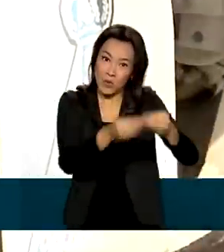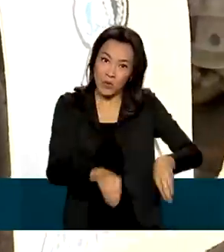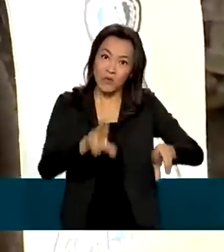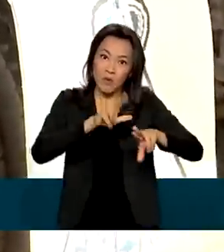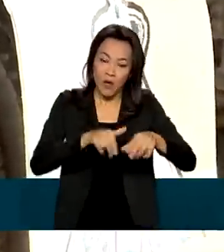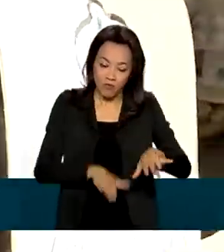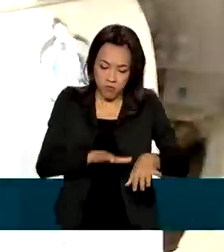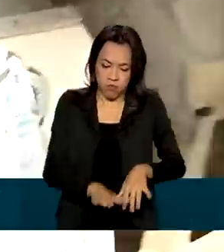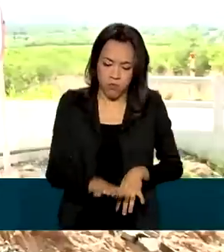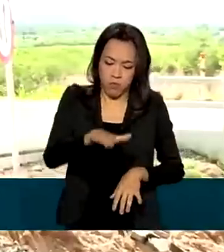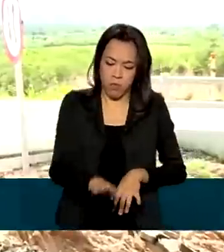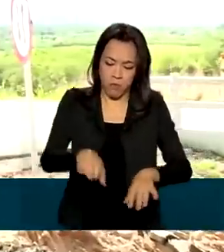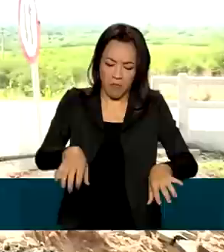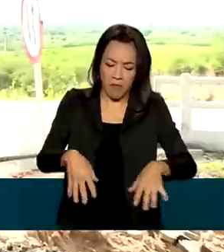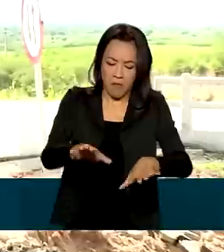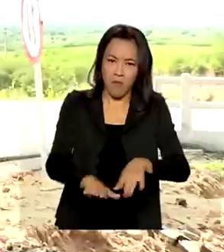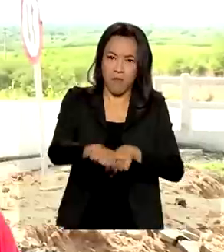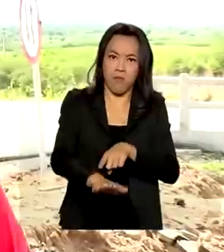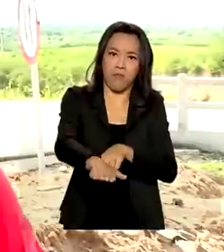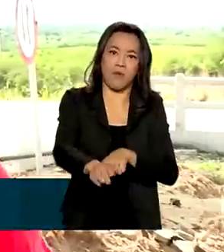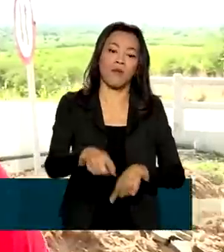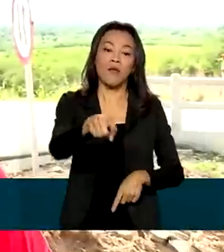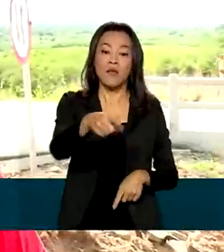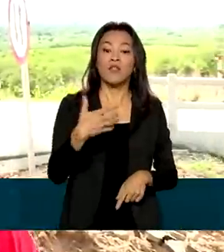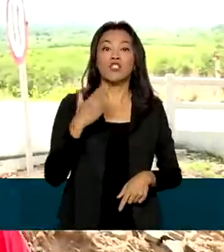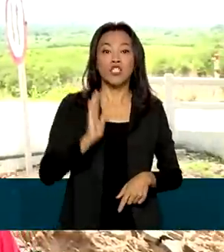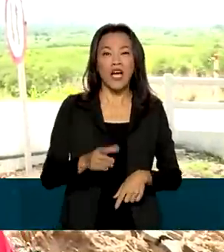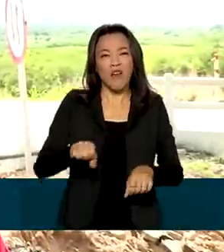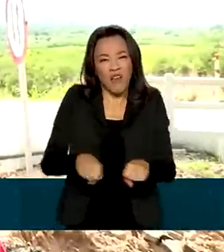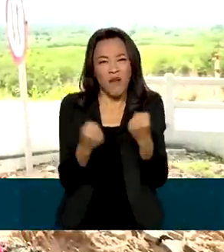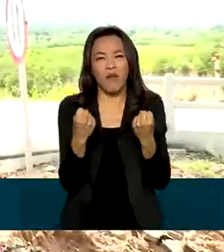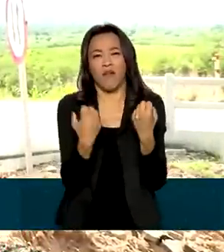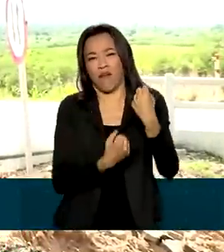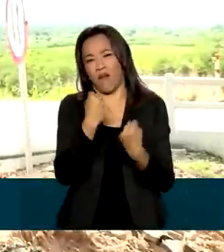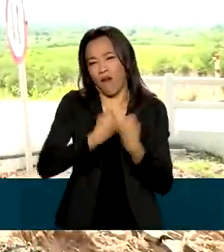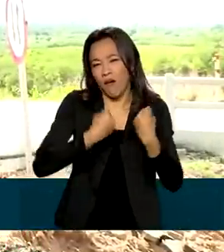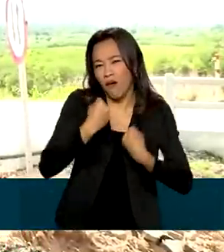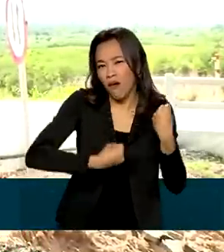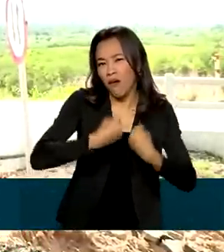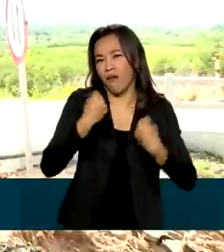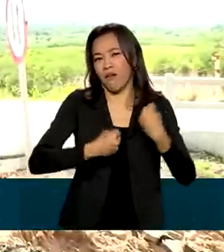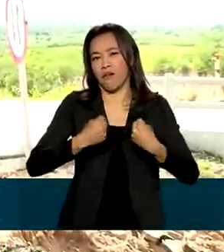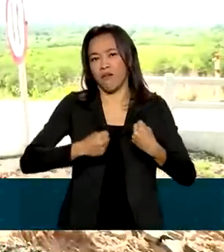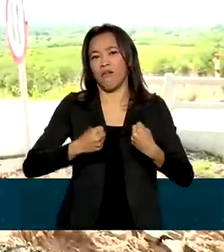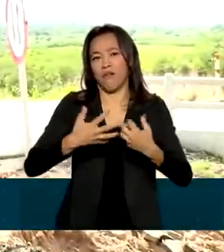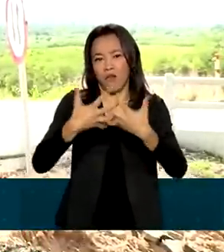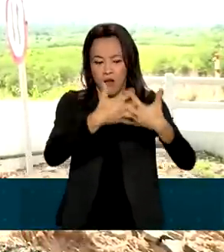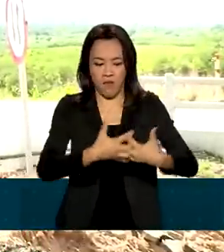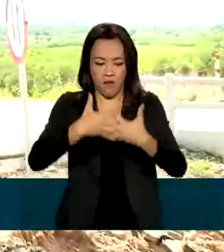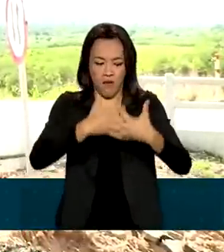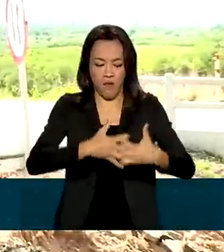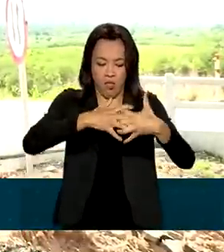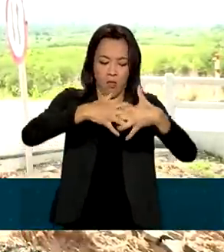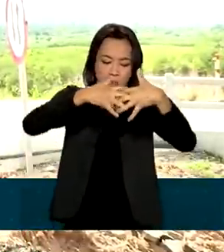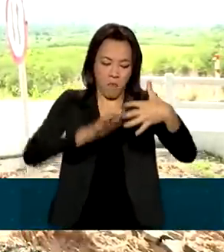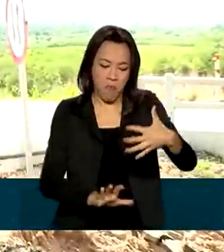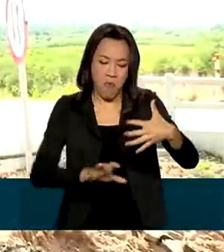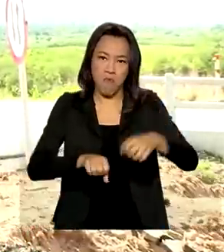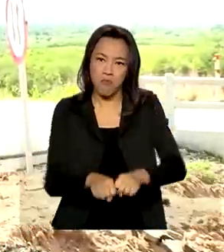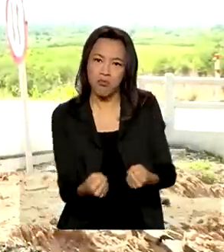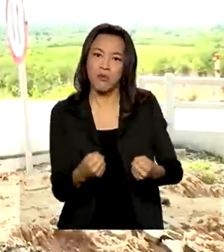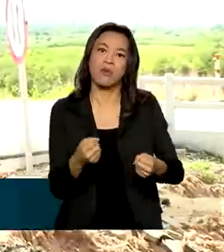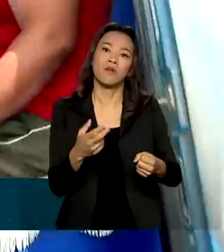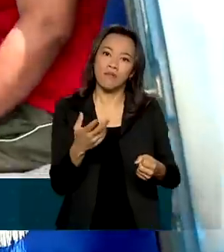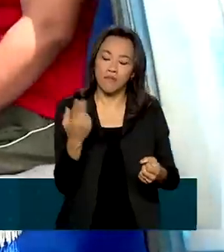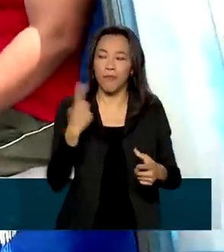buracos na estrada. Já aconteceu de quebrar a mola dianteira, a suspensão do caminhão, né? Vários problemas